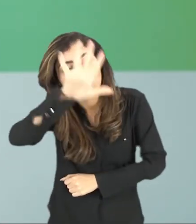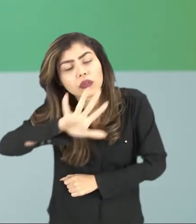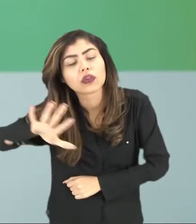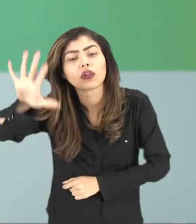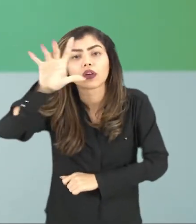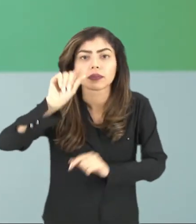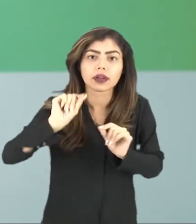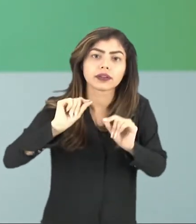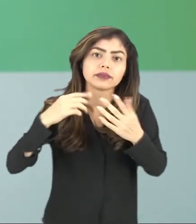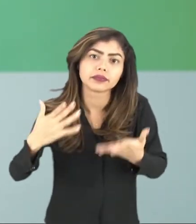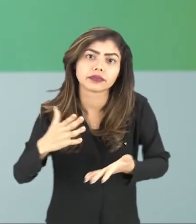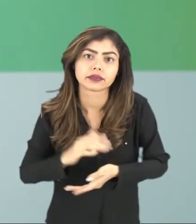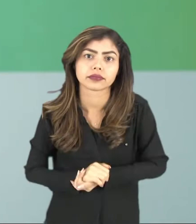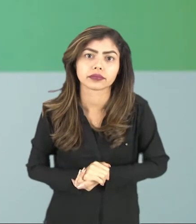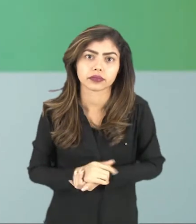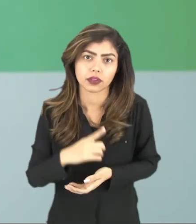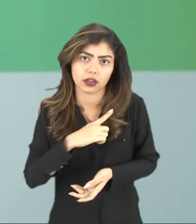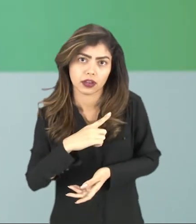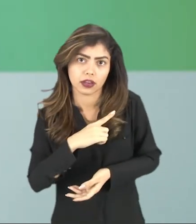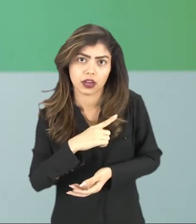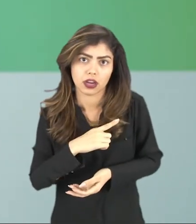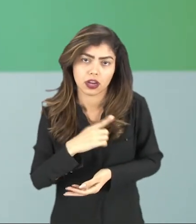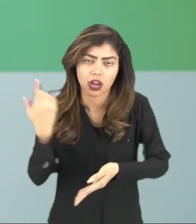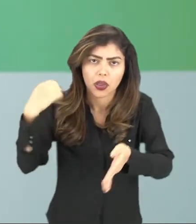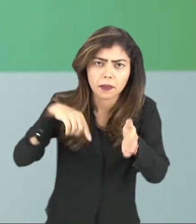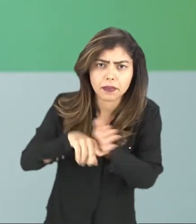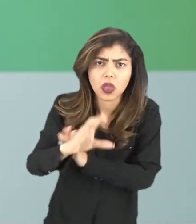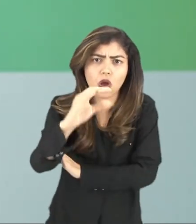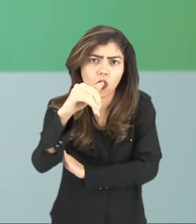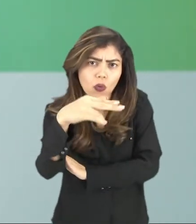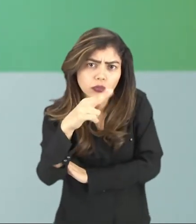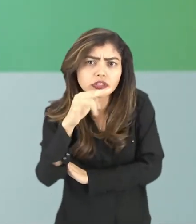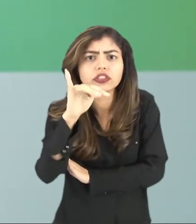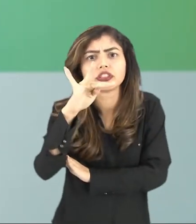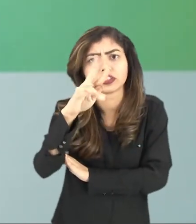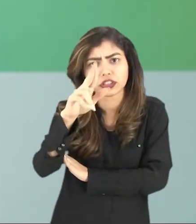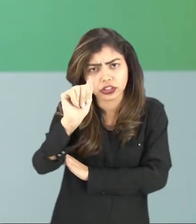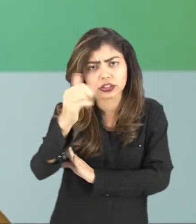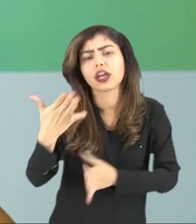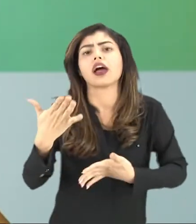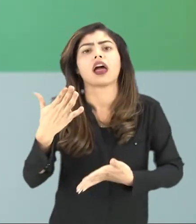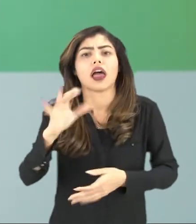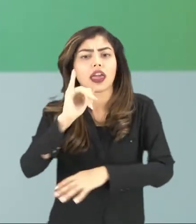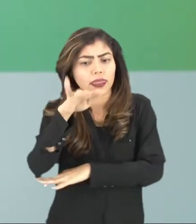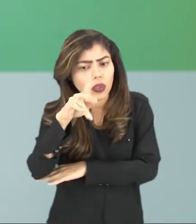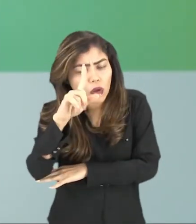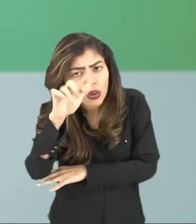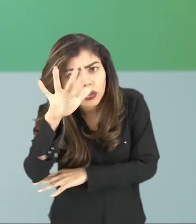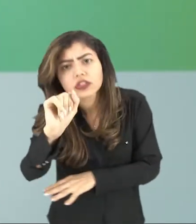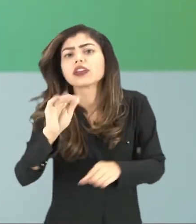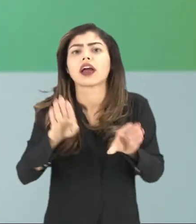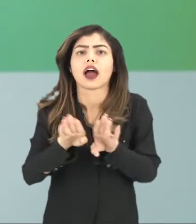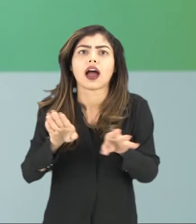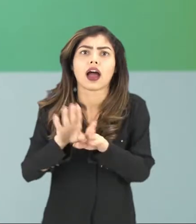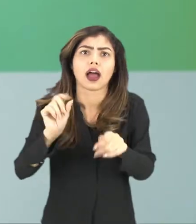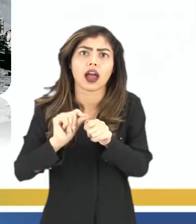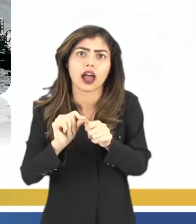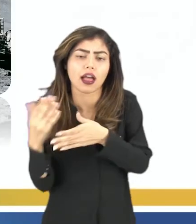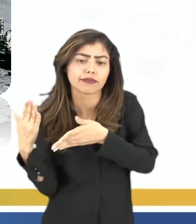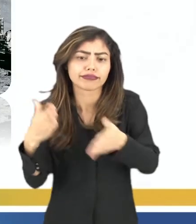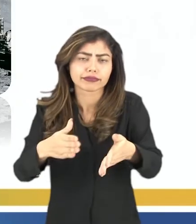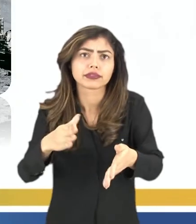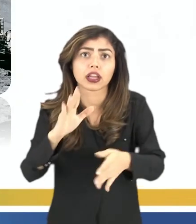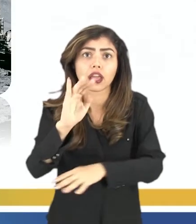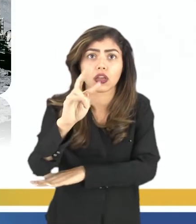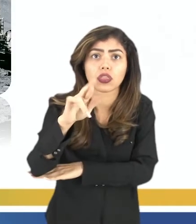tem, aí, essa questão comunista, né? Essa ideologia. Então, a gente tem a OTAN fazendo um contraponto, aí,